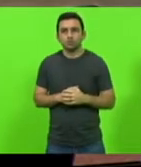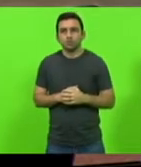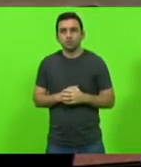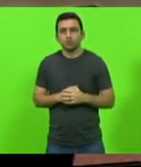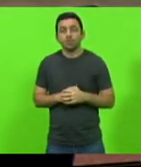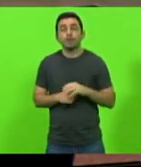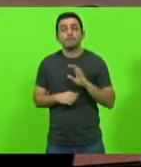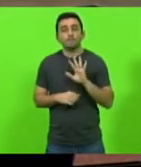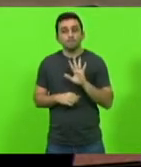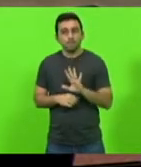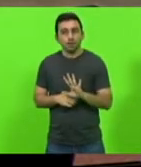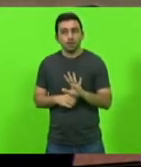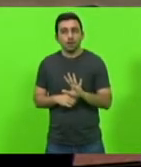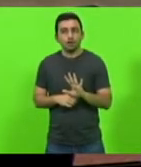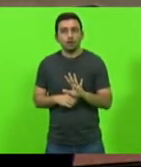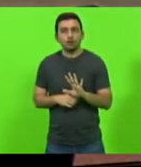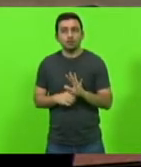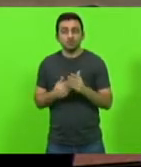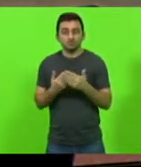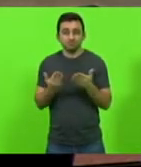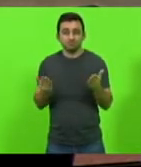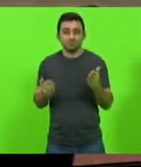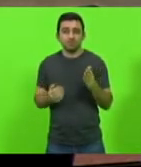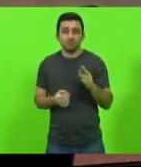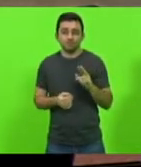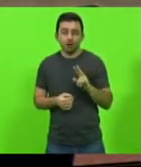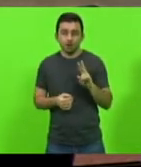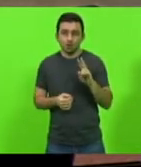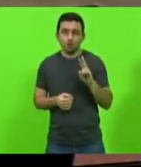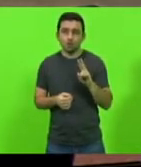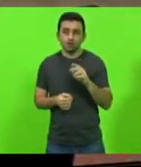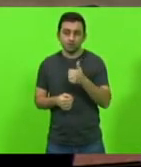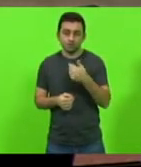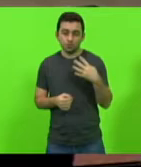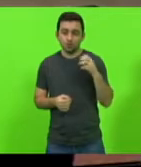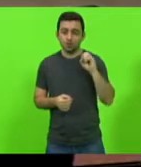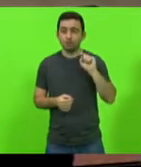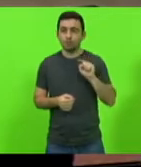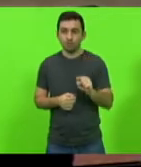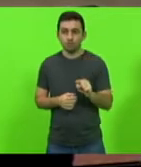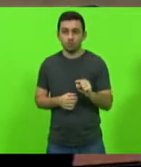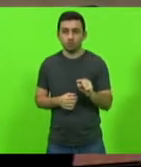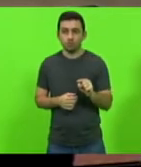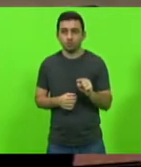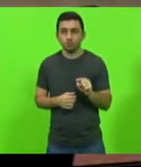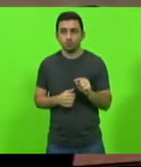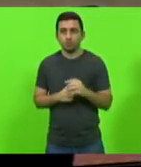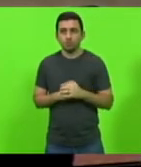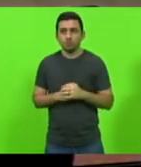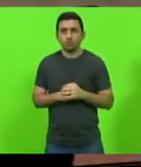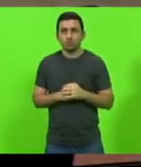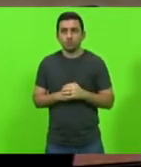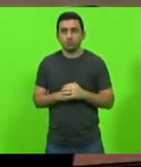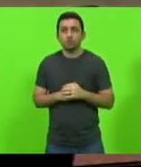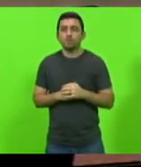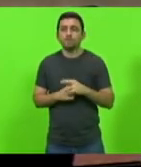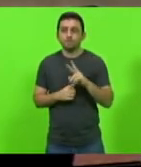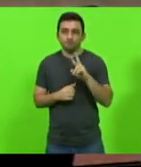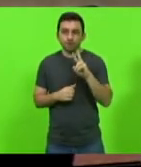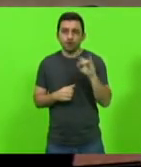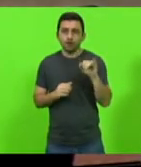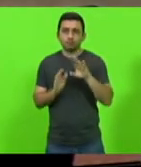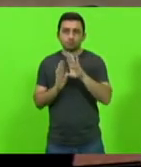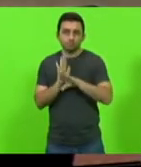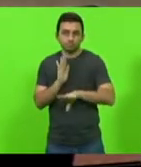entanto esse valor que foi majorado para 140 mil ele será isento do